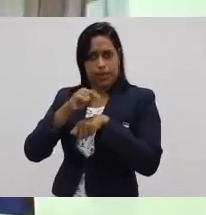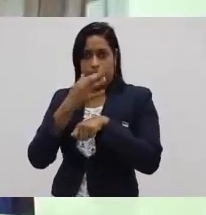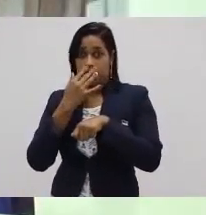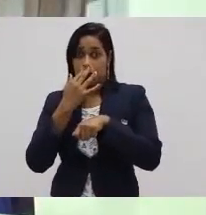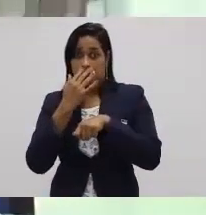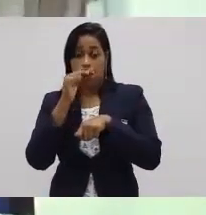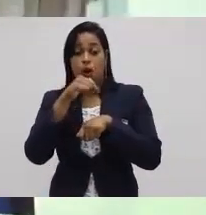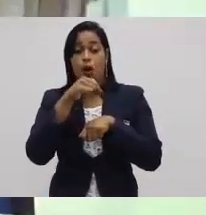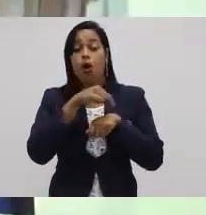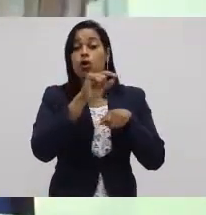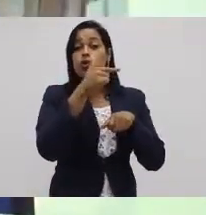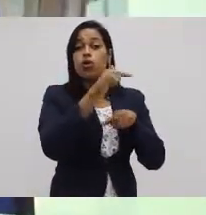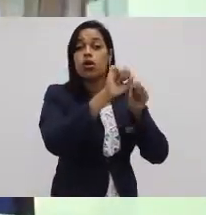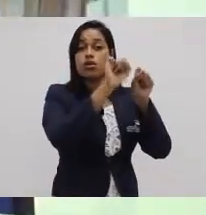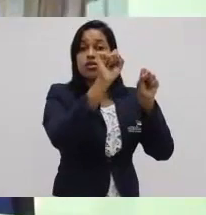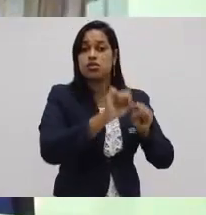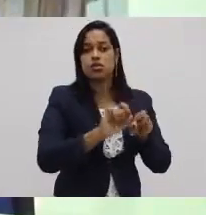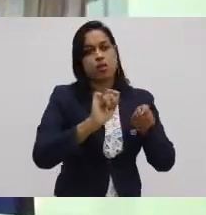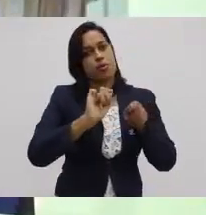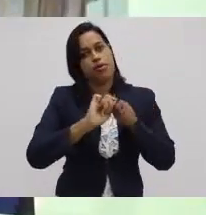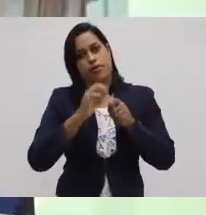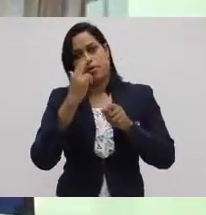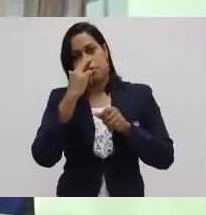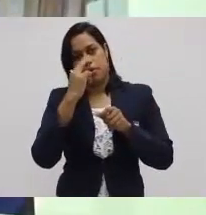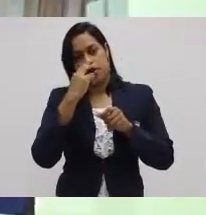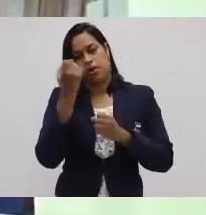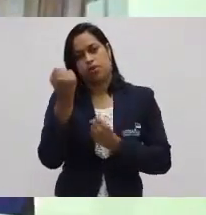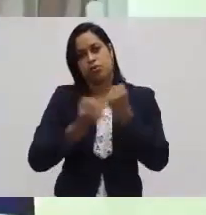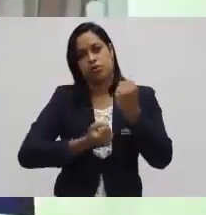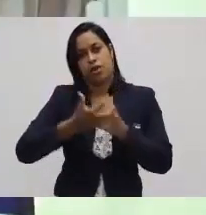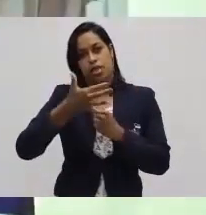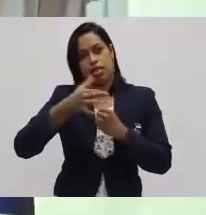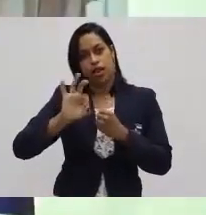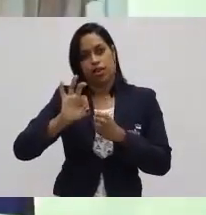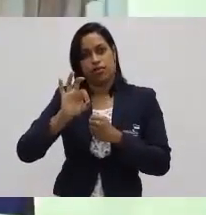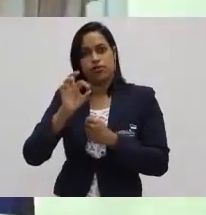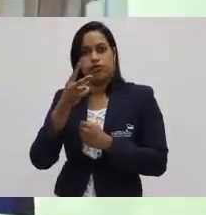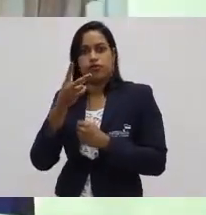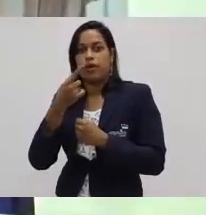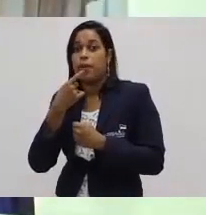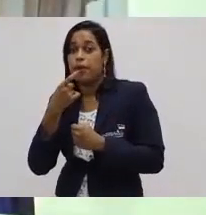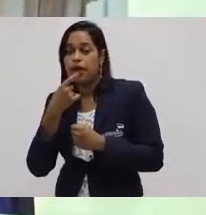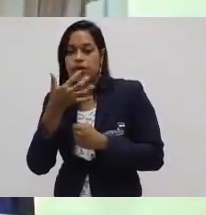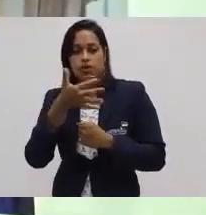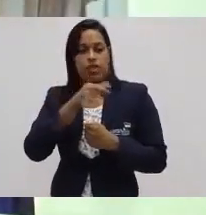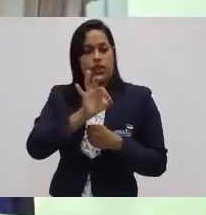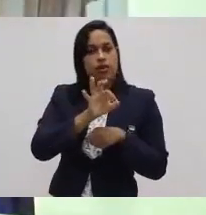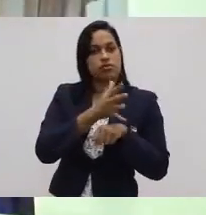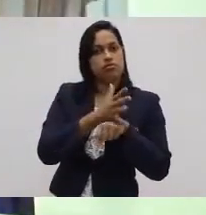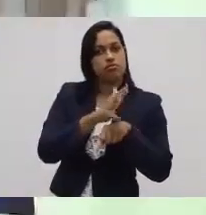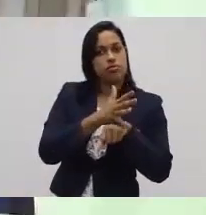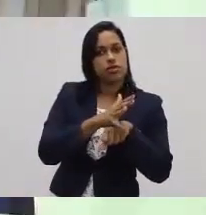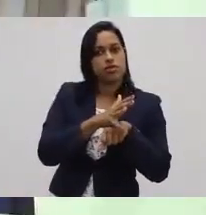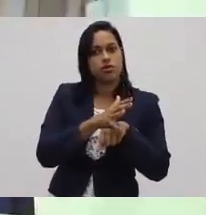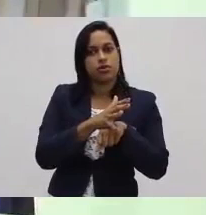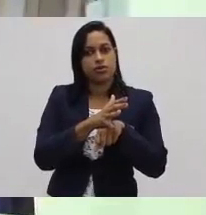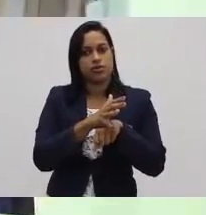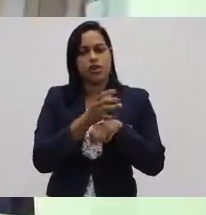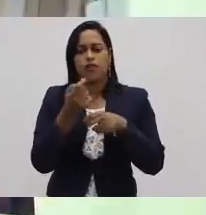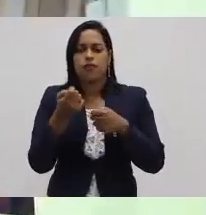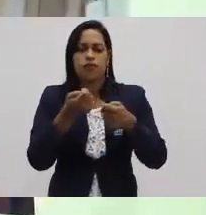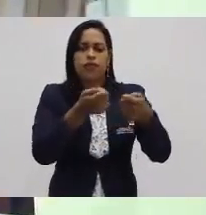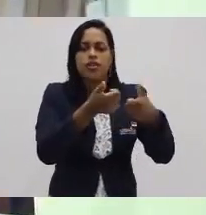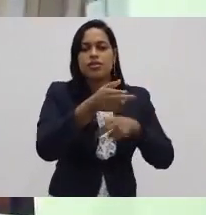sistema Toyota de produção, eu posso fazer o mesmo carro. 10 carros vermelhos, 10 carros brancos. Ou seja, oferecer